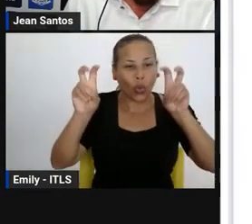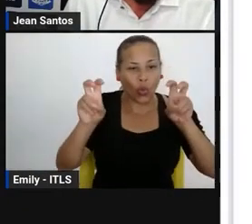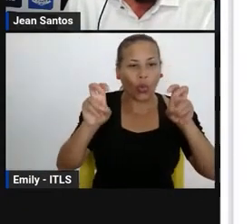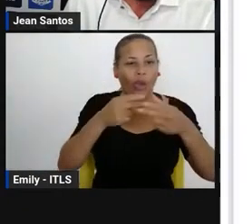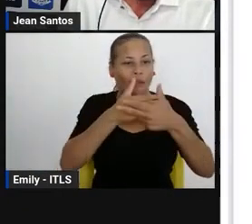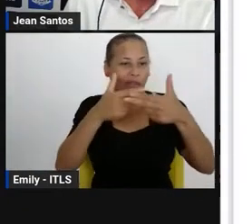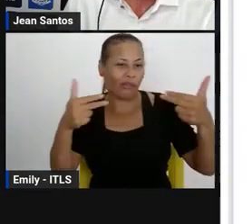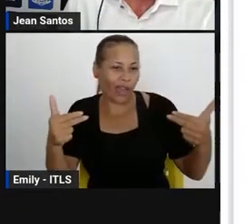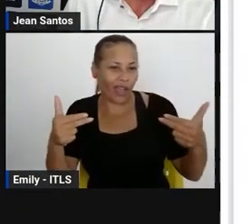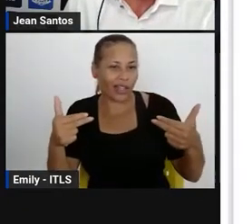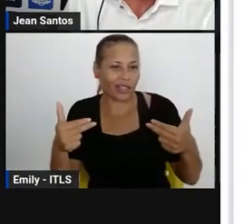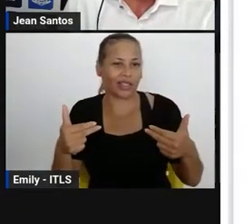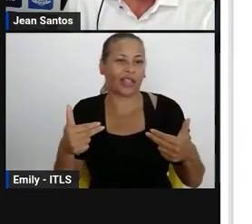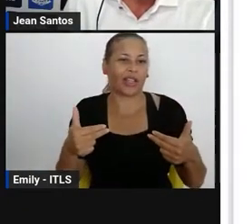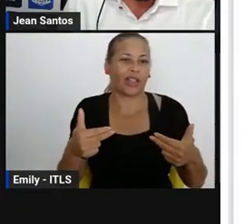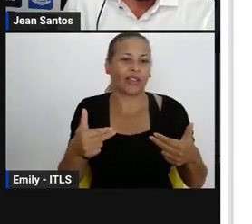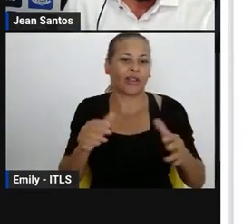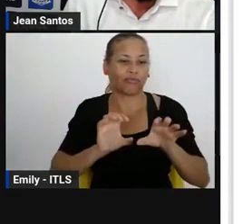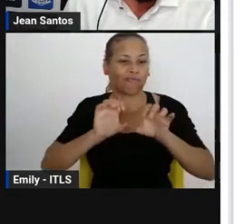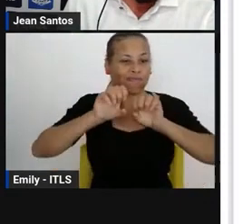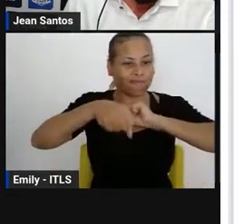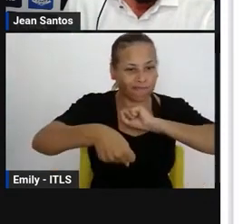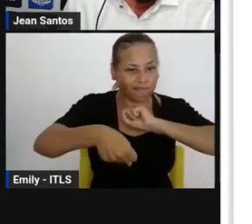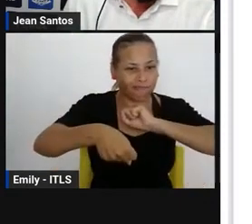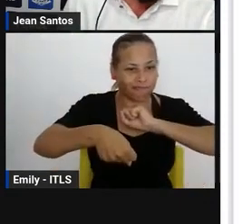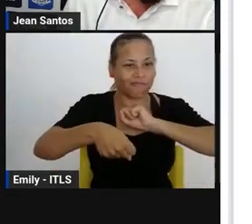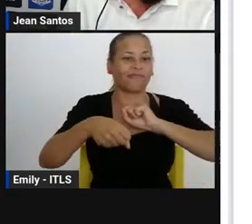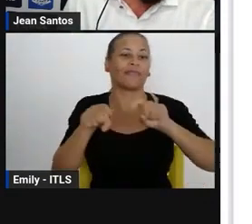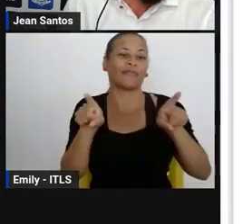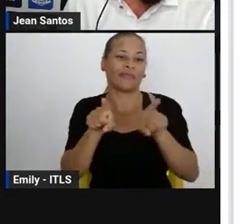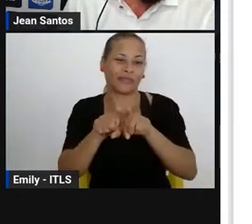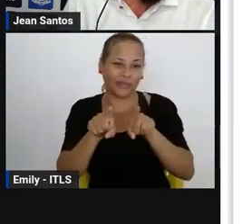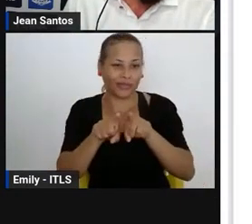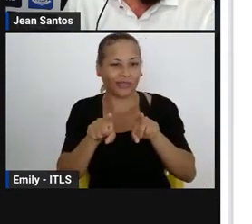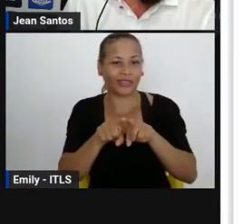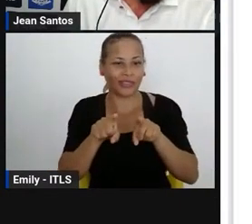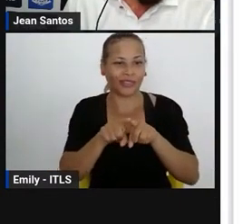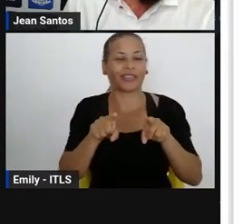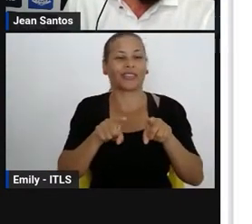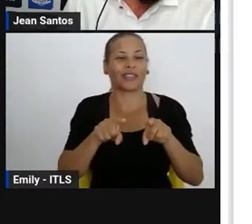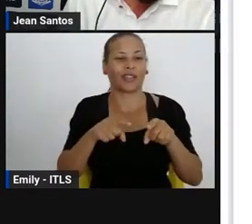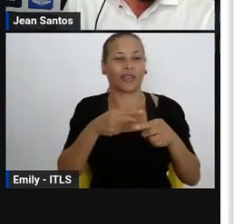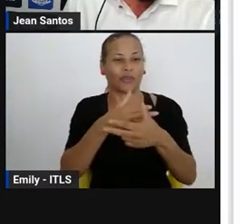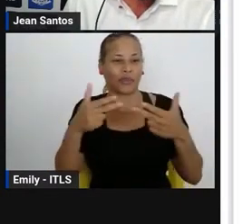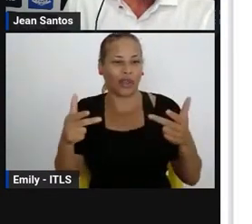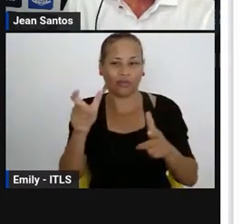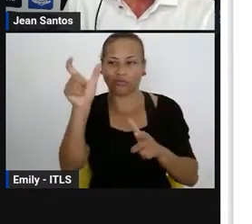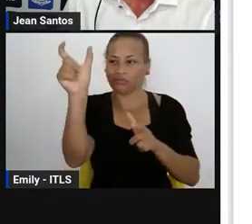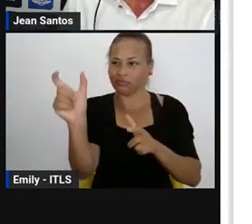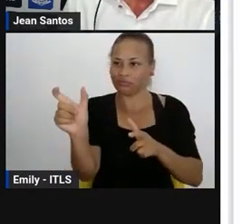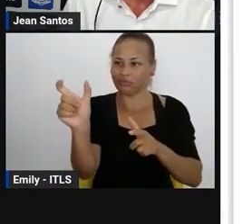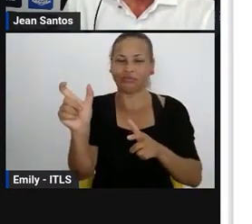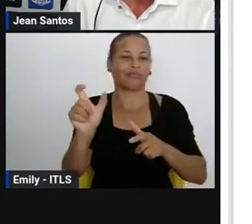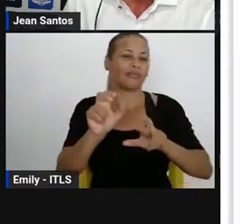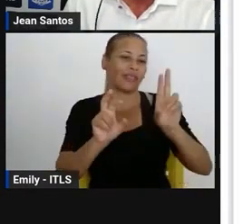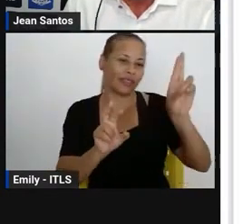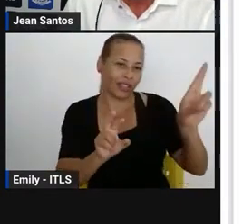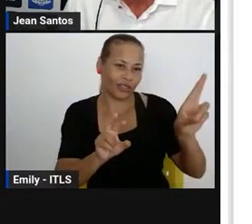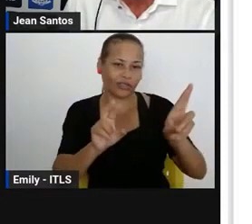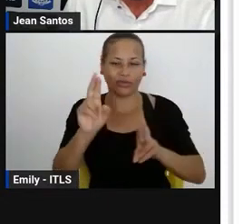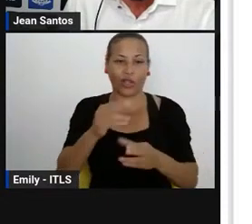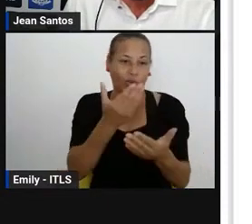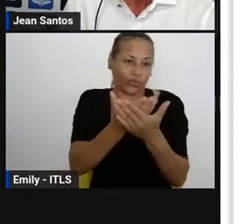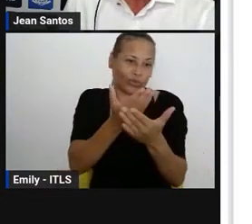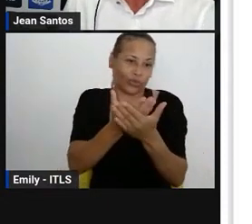currículo na construção da formação leitora e escritora de forma plural dos estudantes,